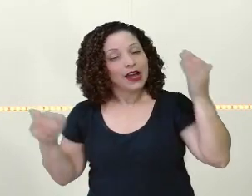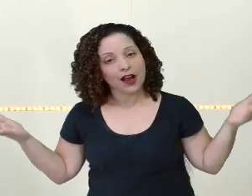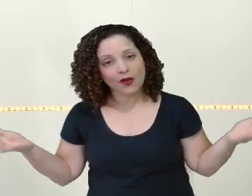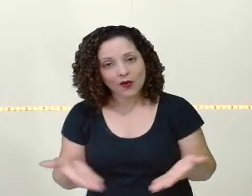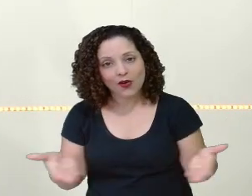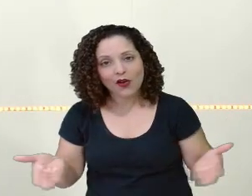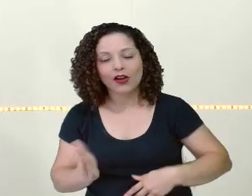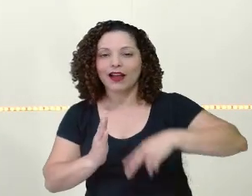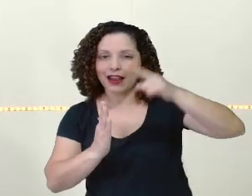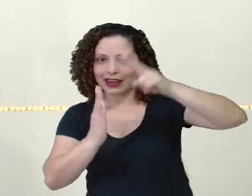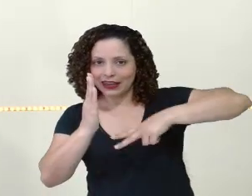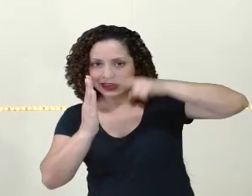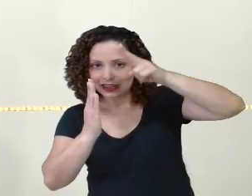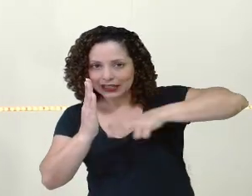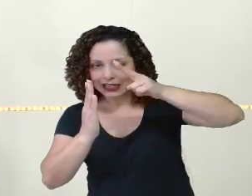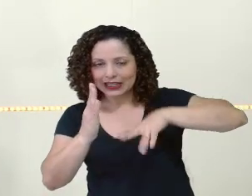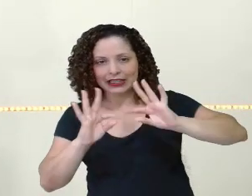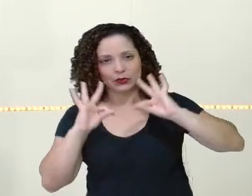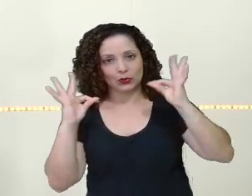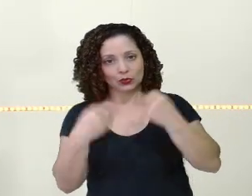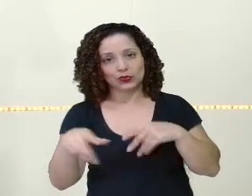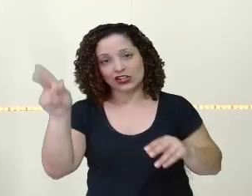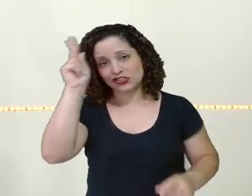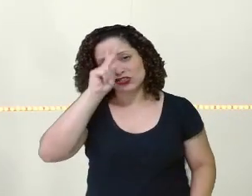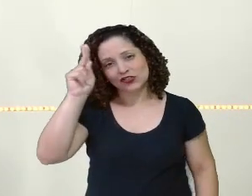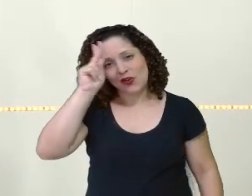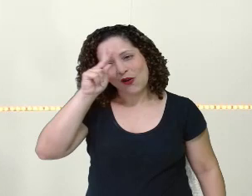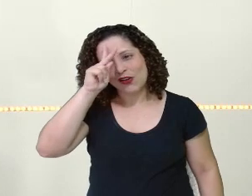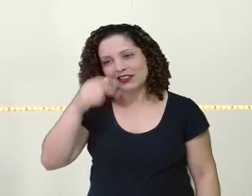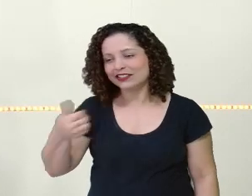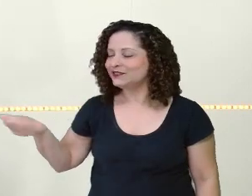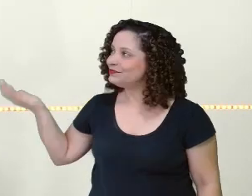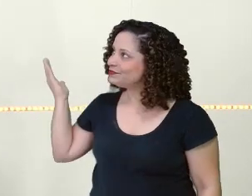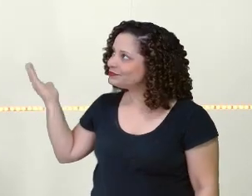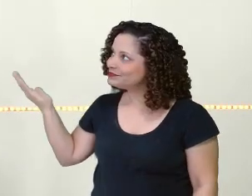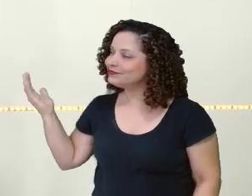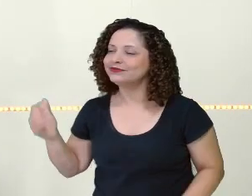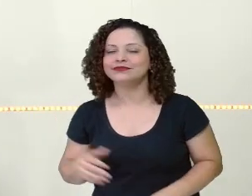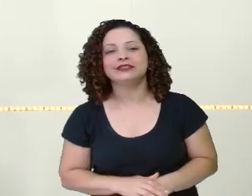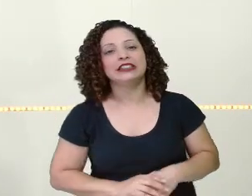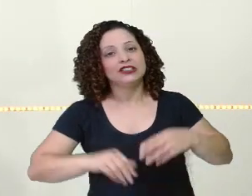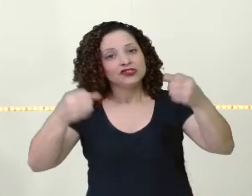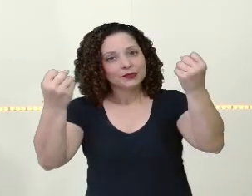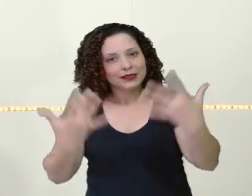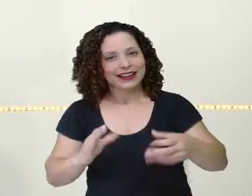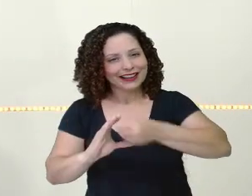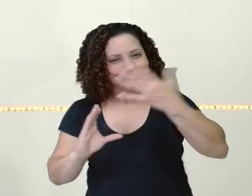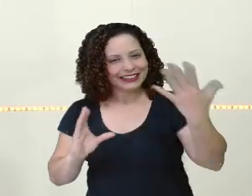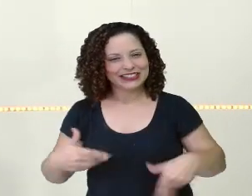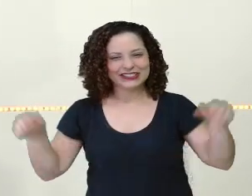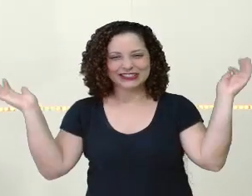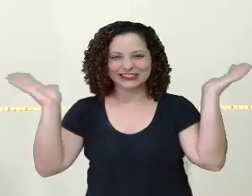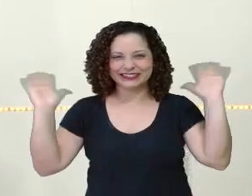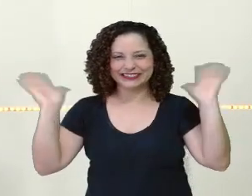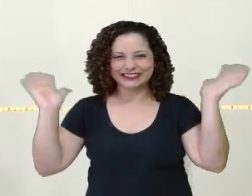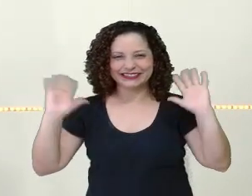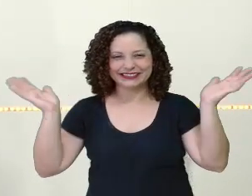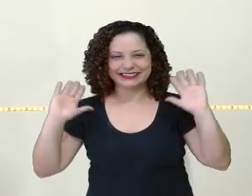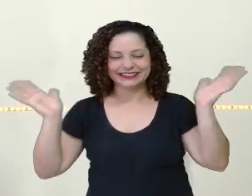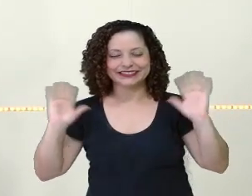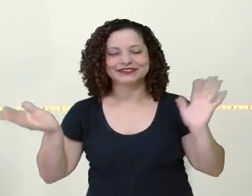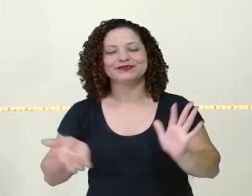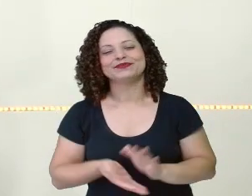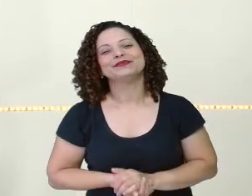vai fazer a leitura na árvore de João e Maria. e descrever as características dos personagens. Tchau, tchau, crianças!